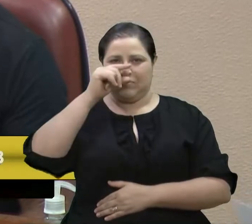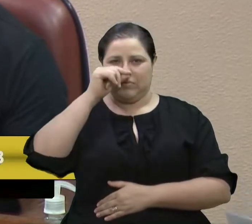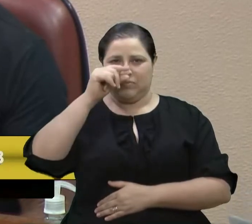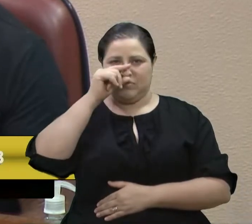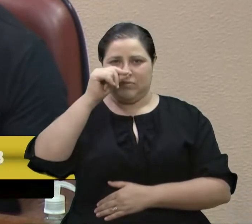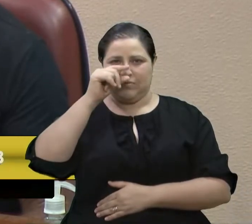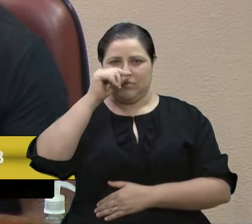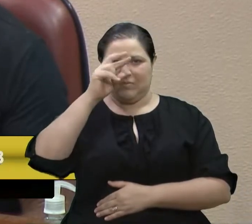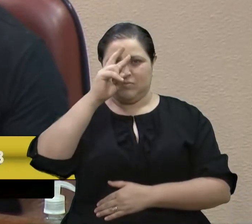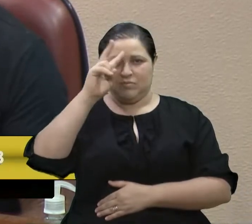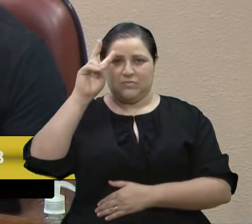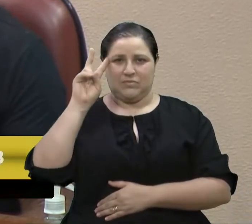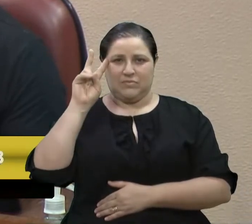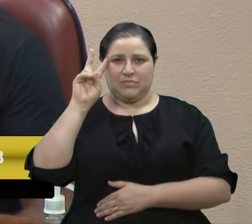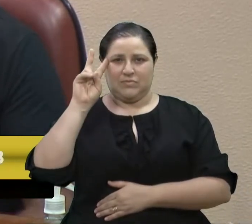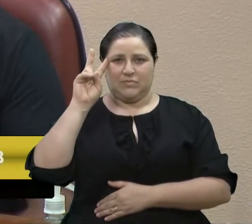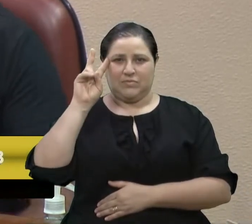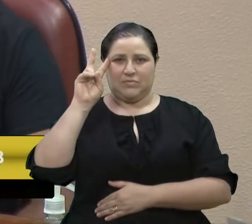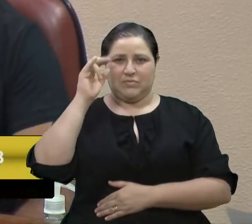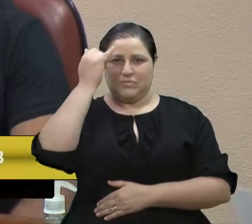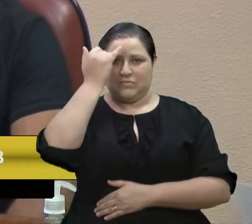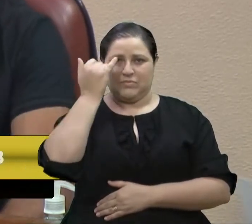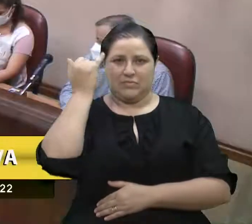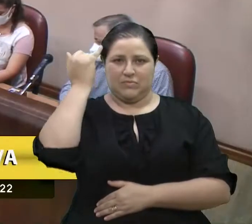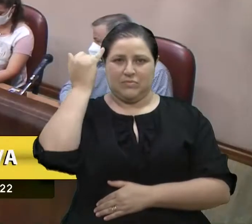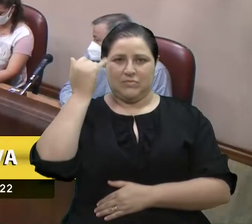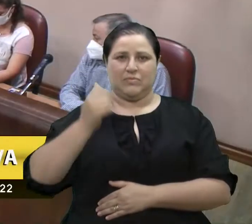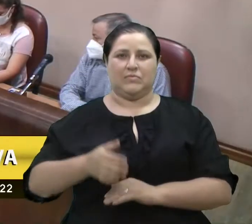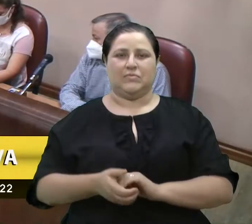Velocino Eze, e Zé D'Ambros. Era isso, senhora presidente.